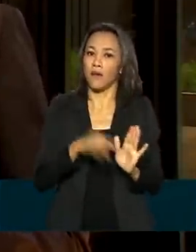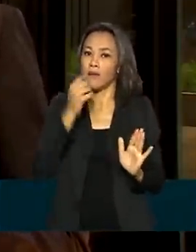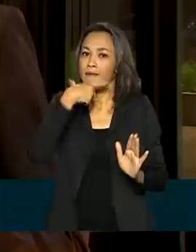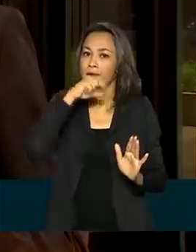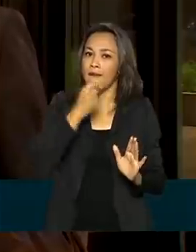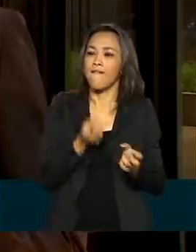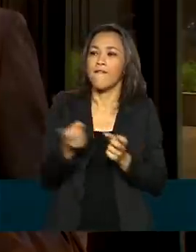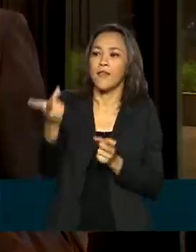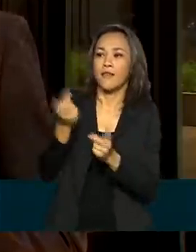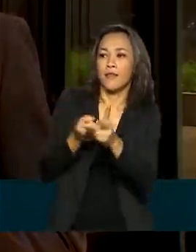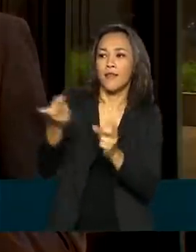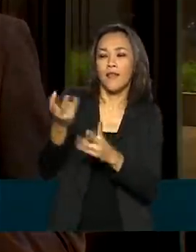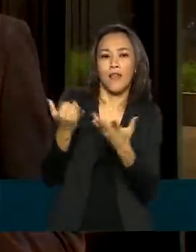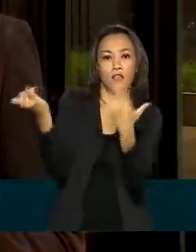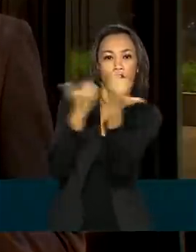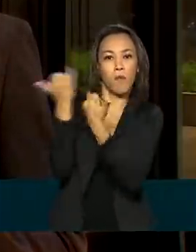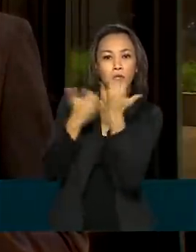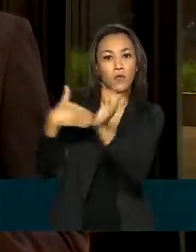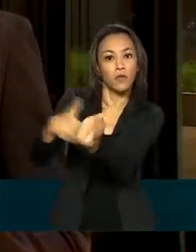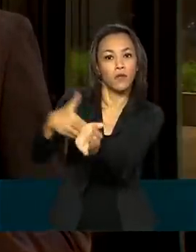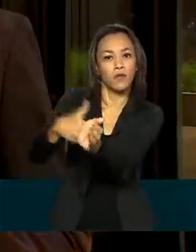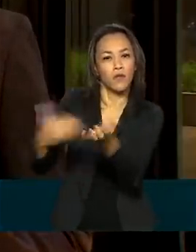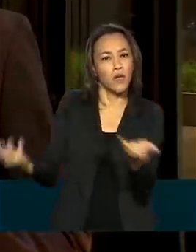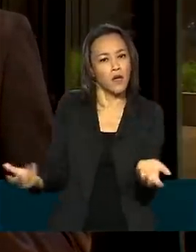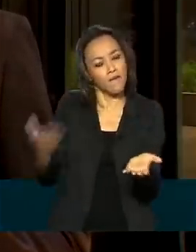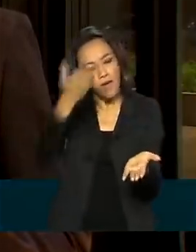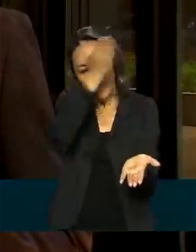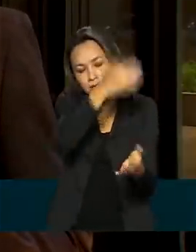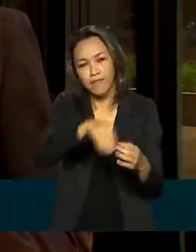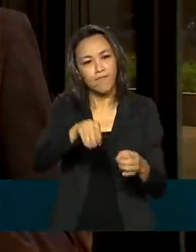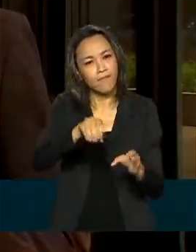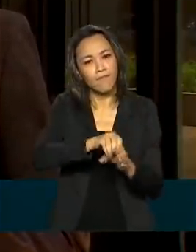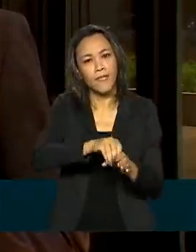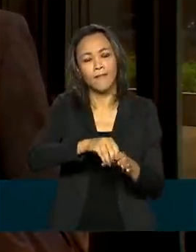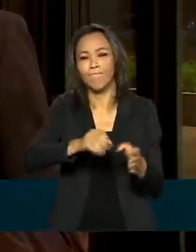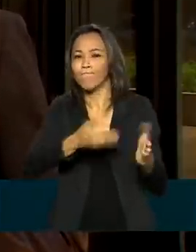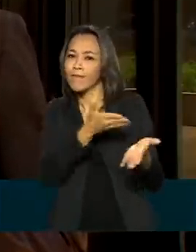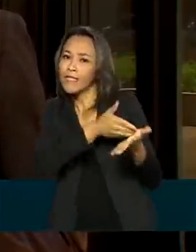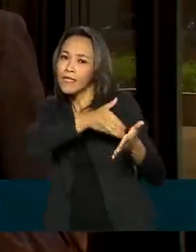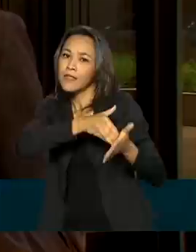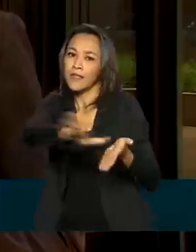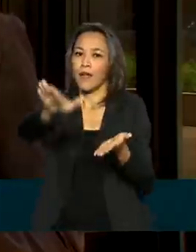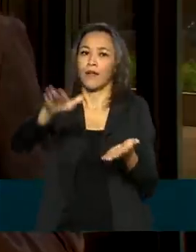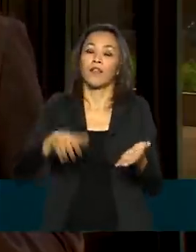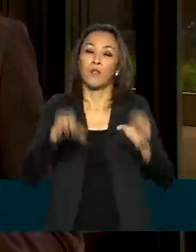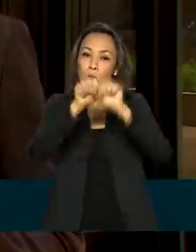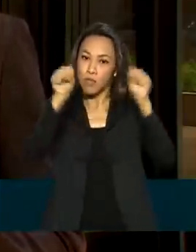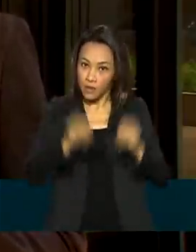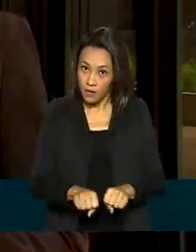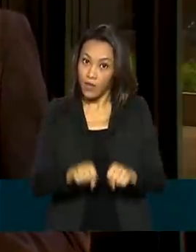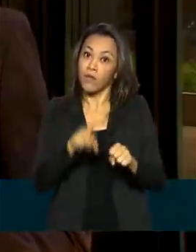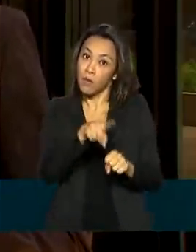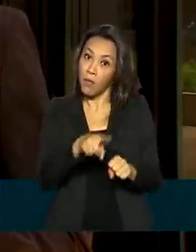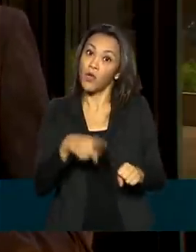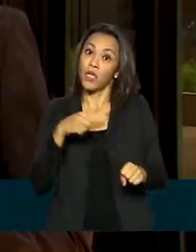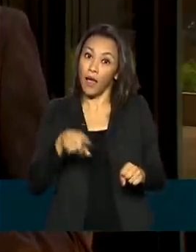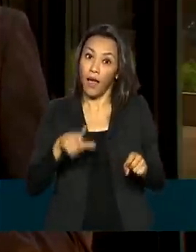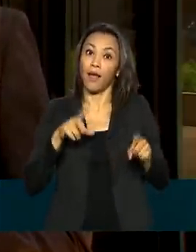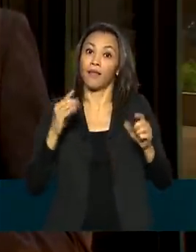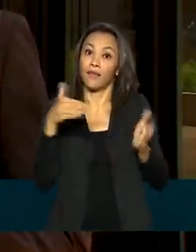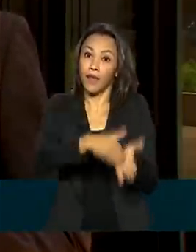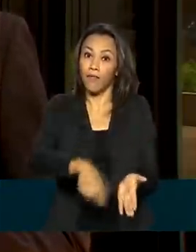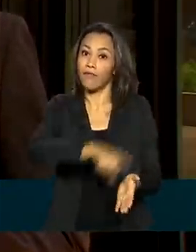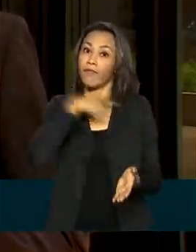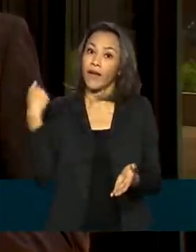ou vender informações sigilosas será excluído do sistema e pode até sofrer falência e liquidação. O Banco Central